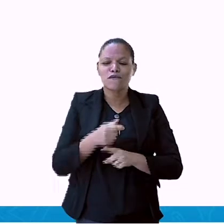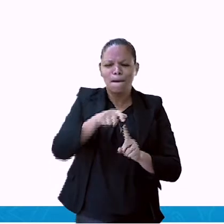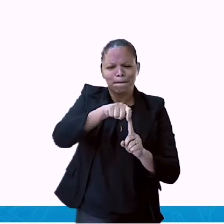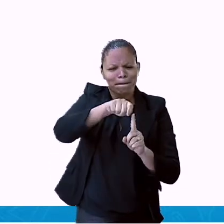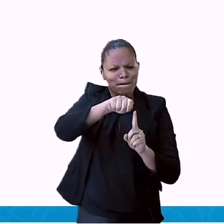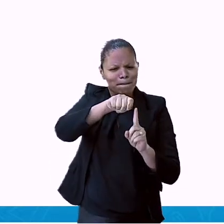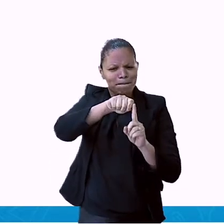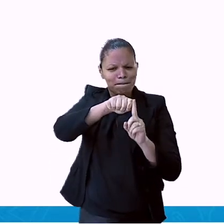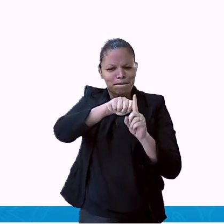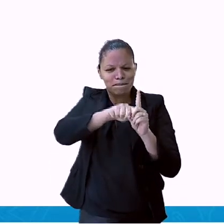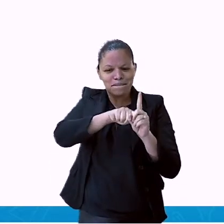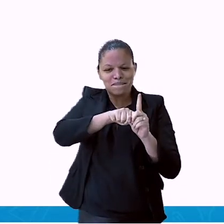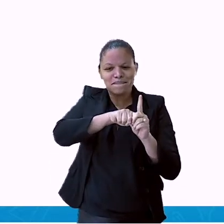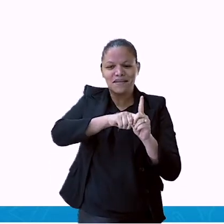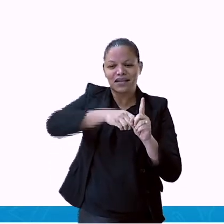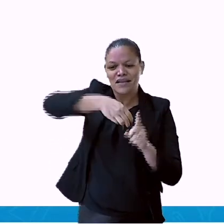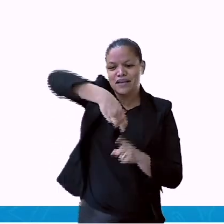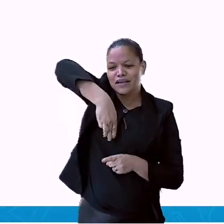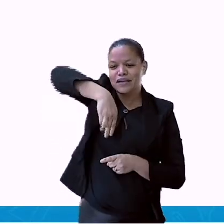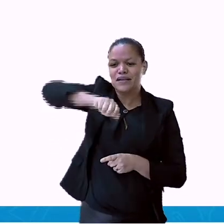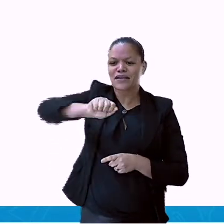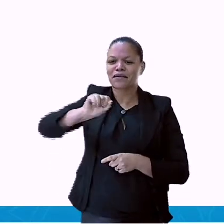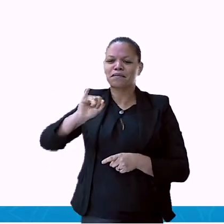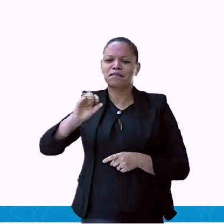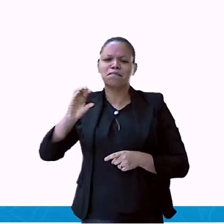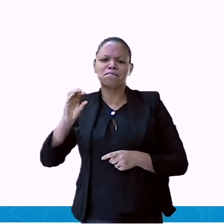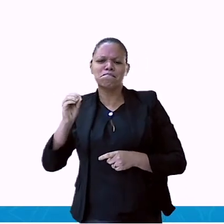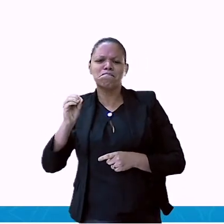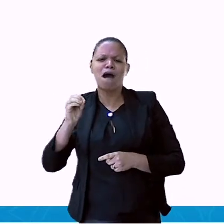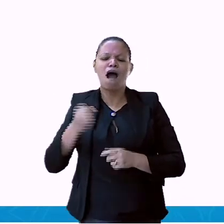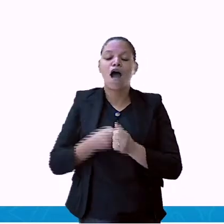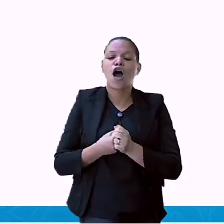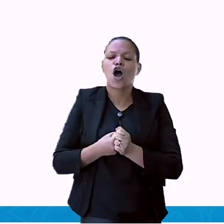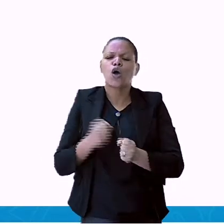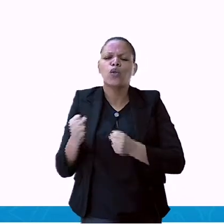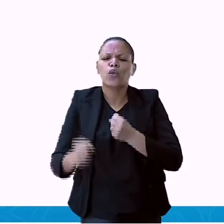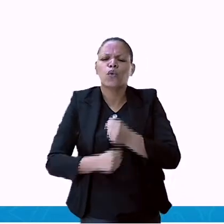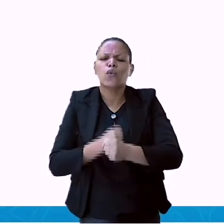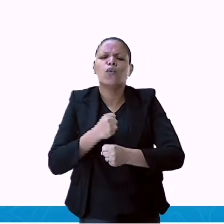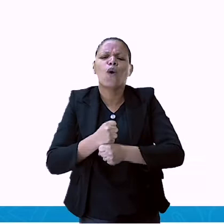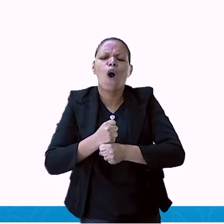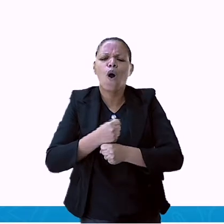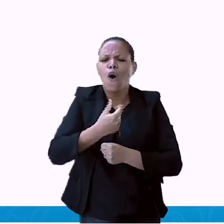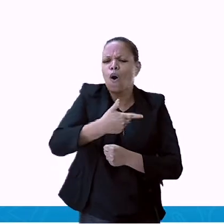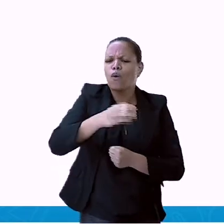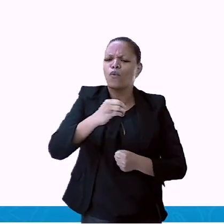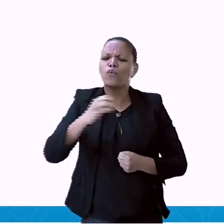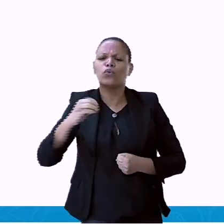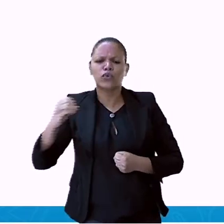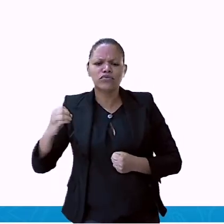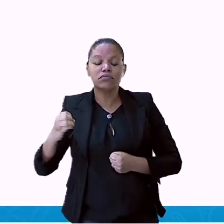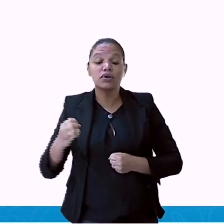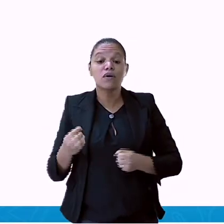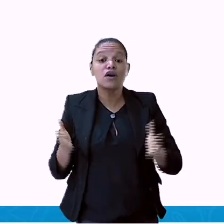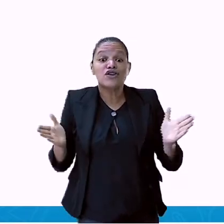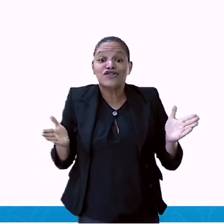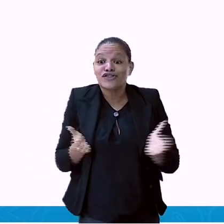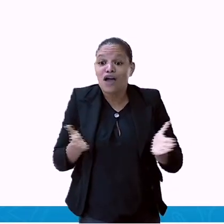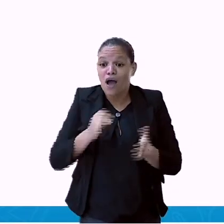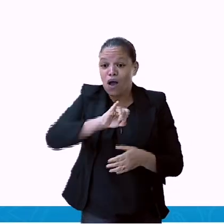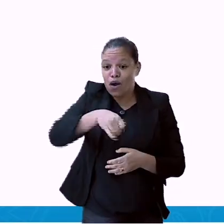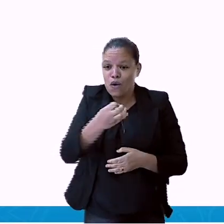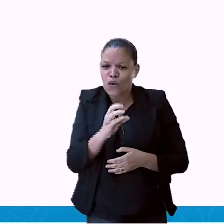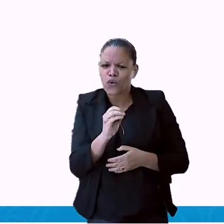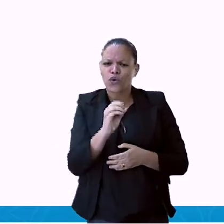no dia 25, no mês de janeiro, no ano de 2010. Veja que não